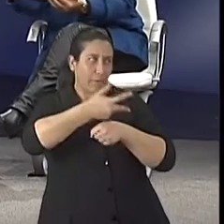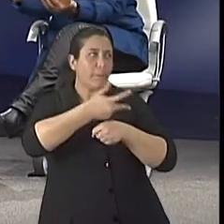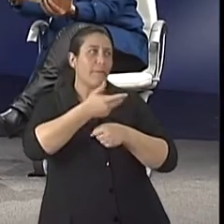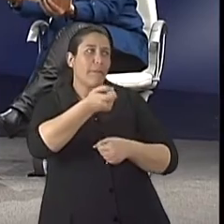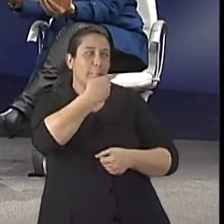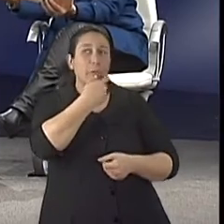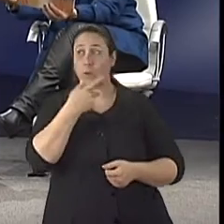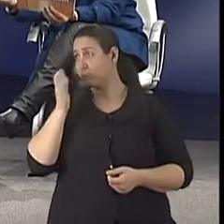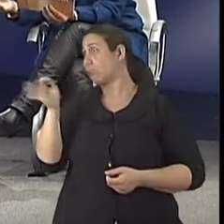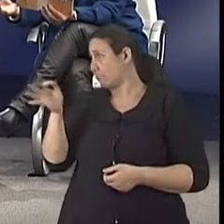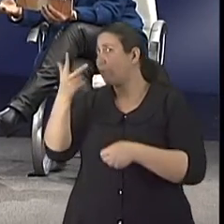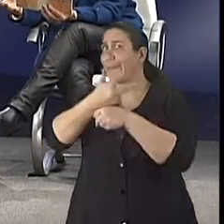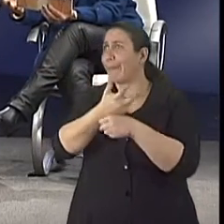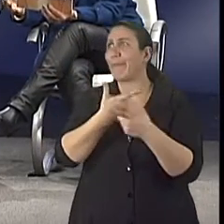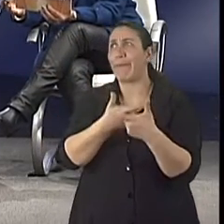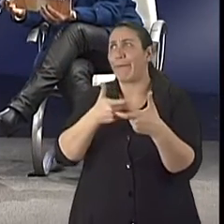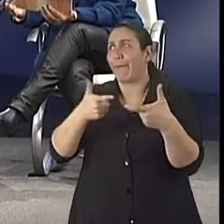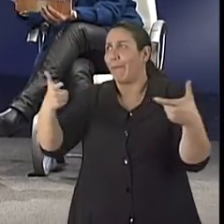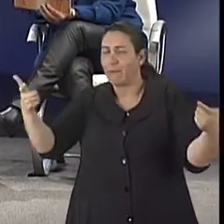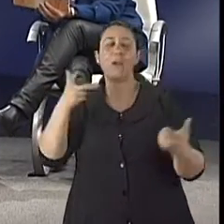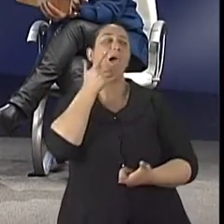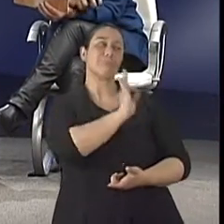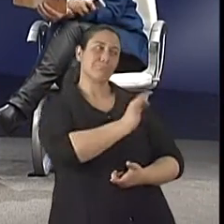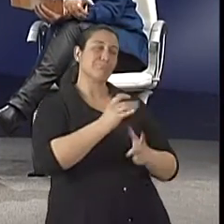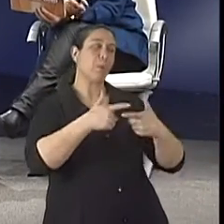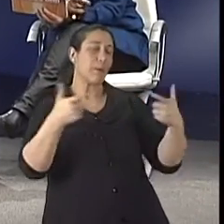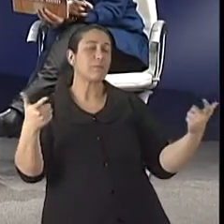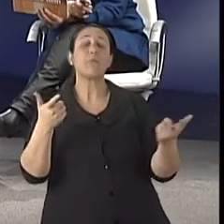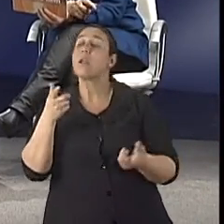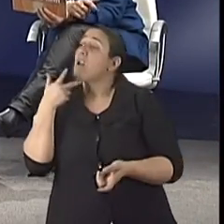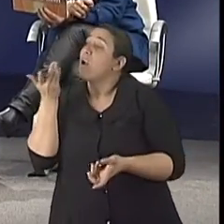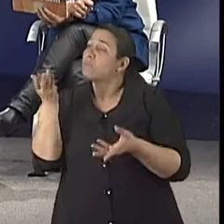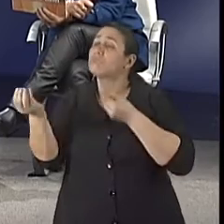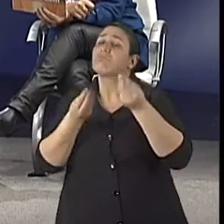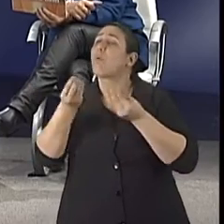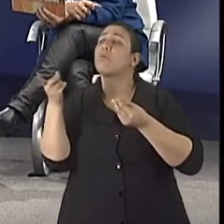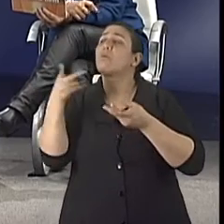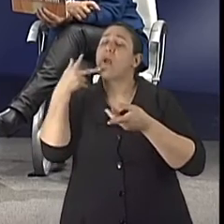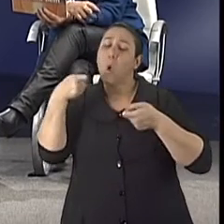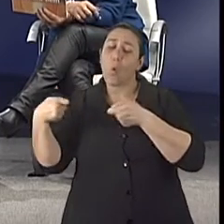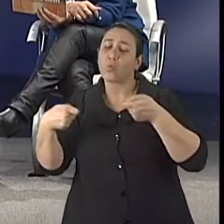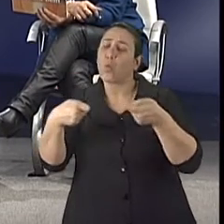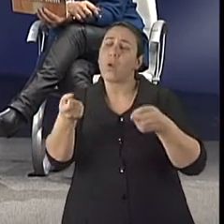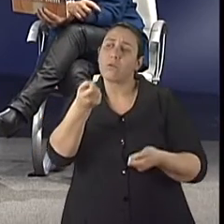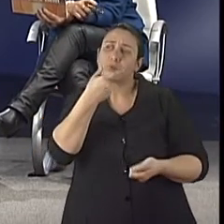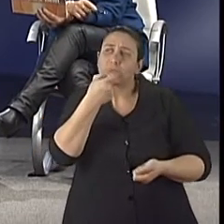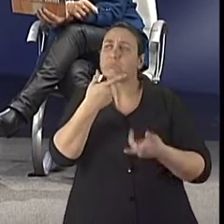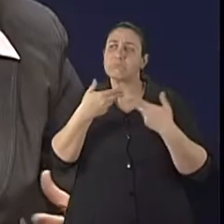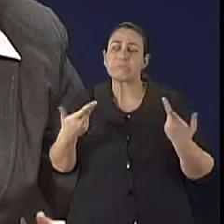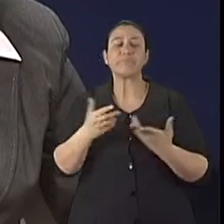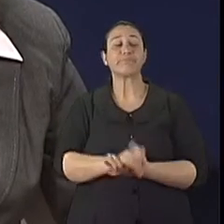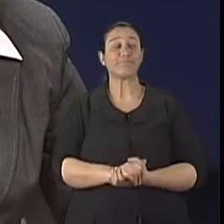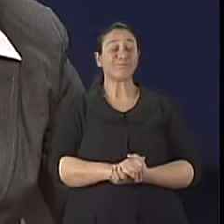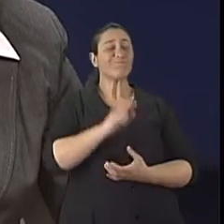nossa população está aumentando, né? Cada vez mais. Cada vez mais, né? E o que tu nos diria sobre esse controle dessa medicação para os idosos? Eu acredito